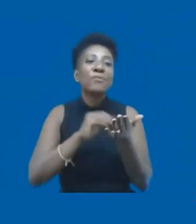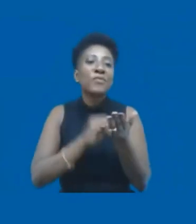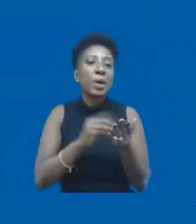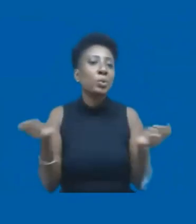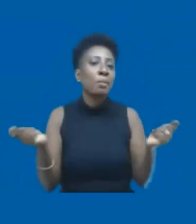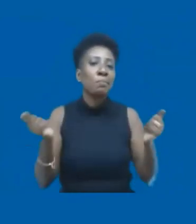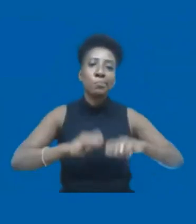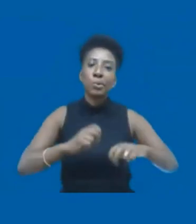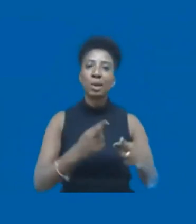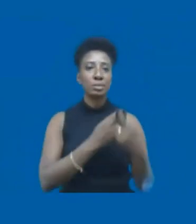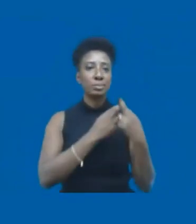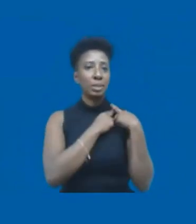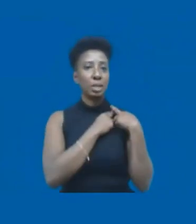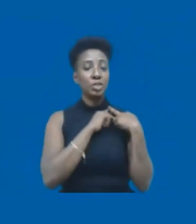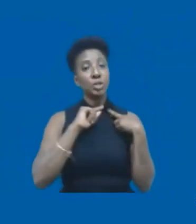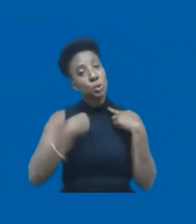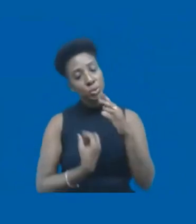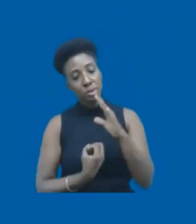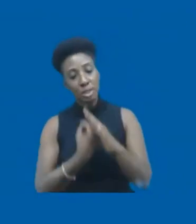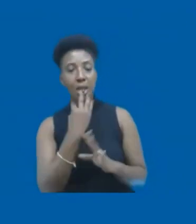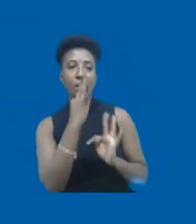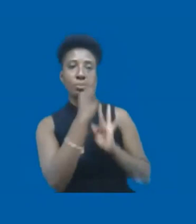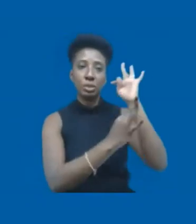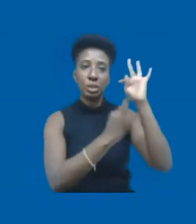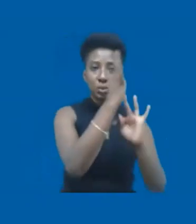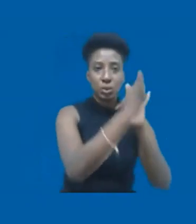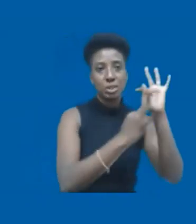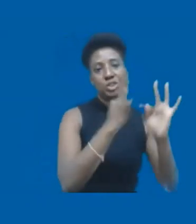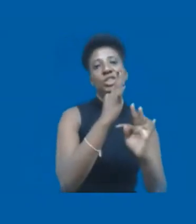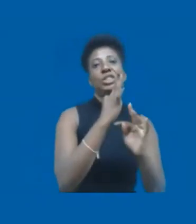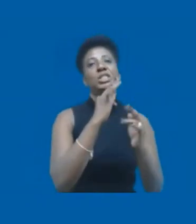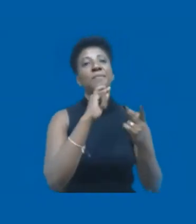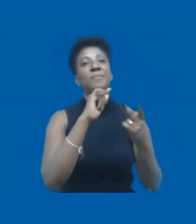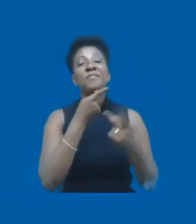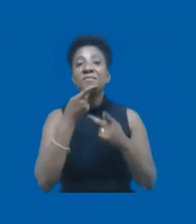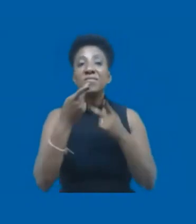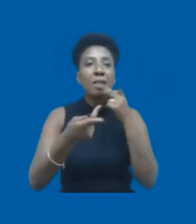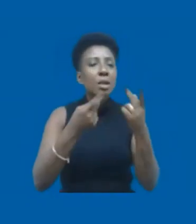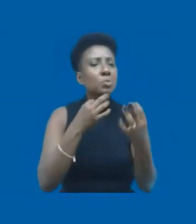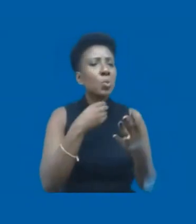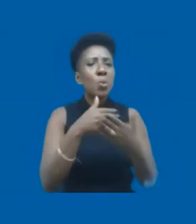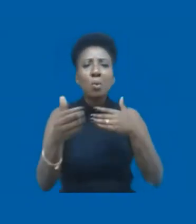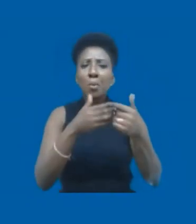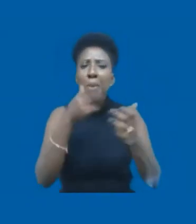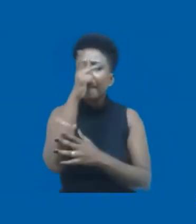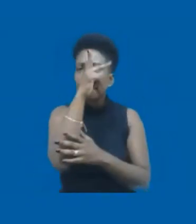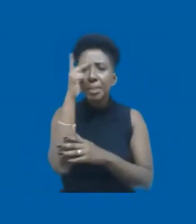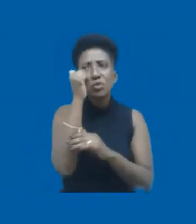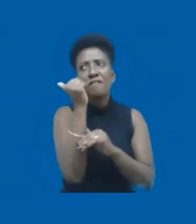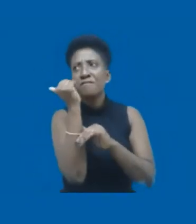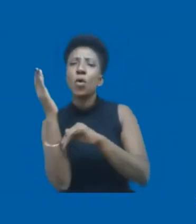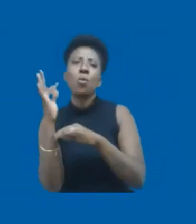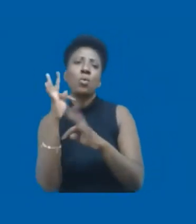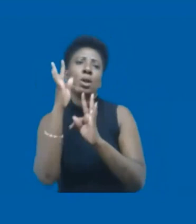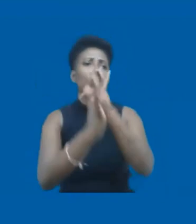não. Nós conseguimos criar nanotecnologia, metaverso, nós falamos com qualquer pessoa ao redor do planeta, através do